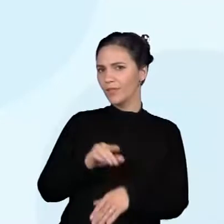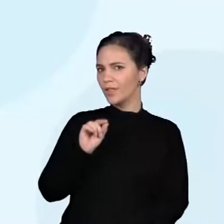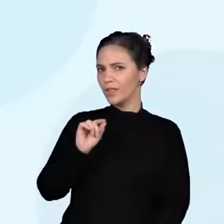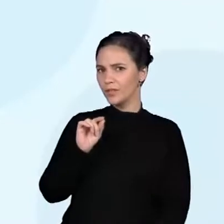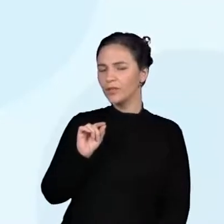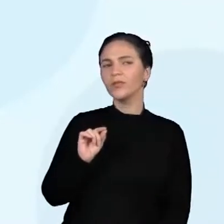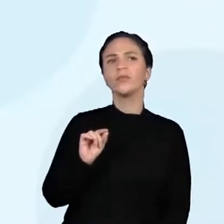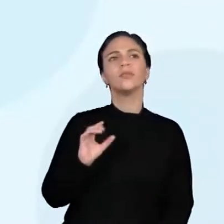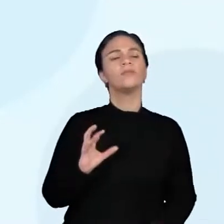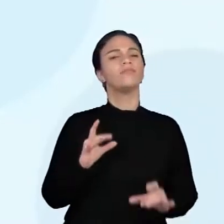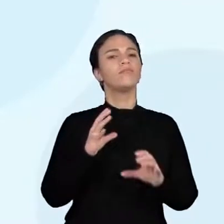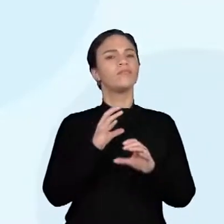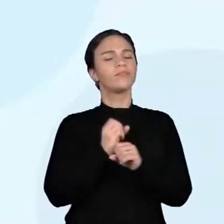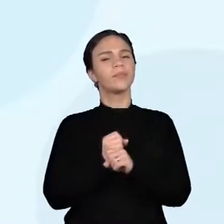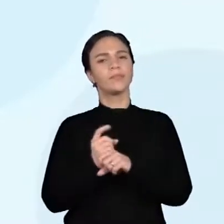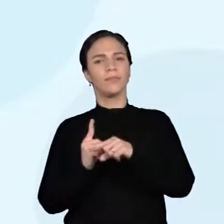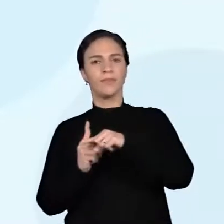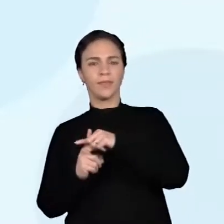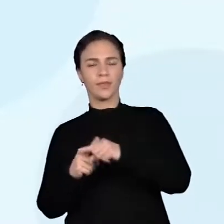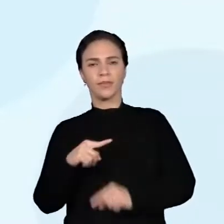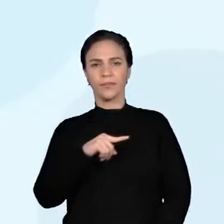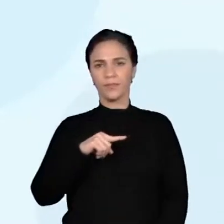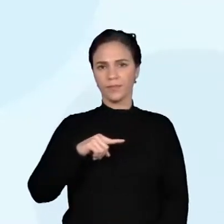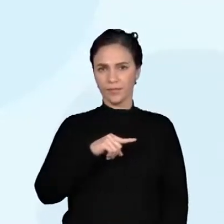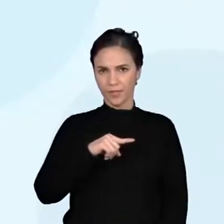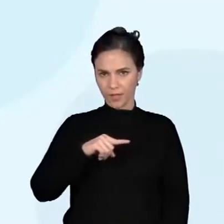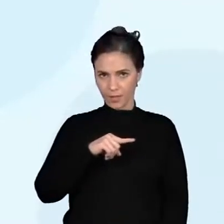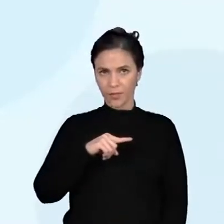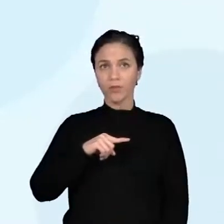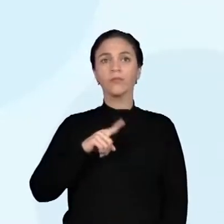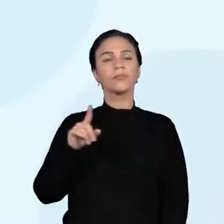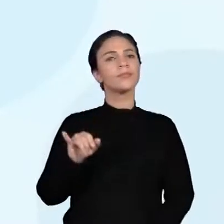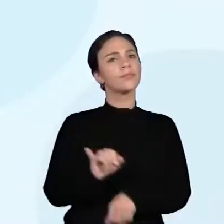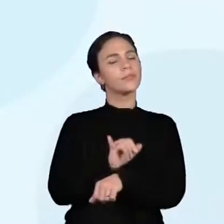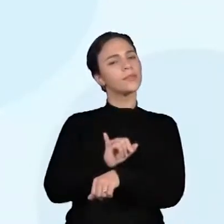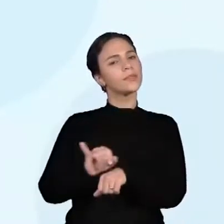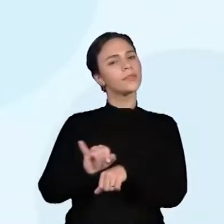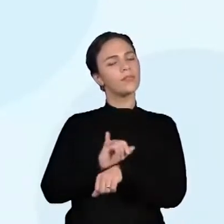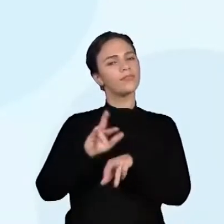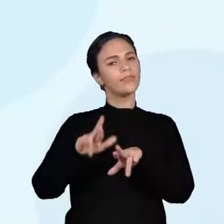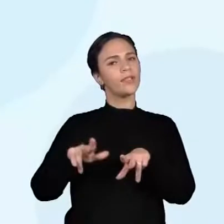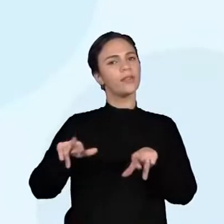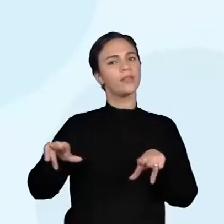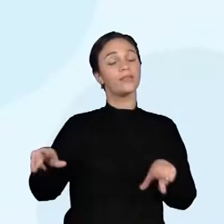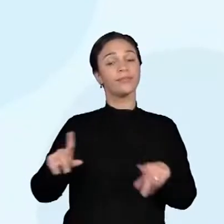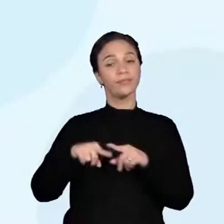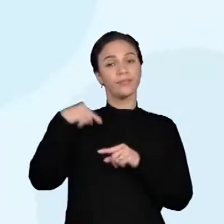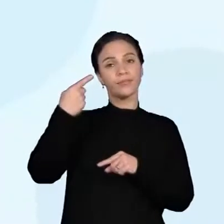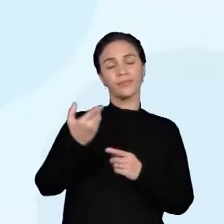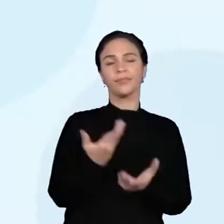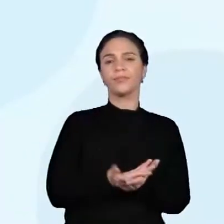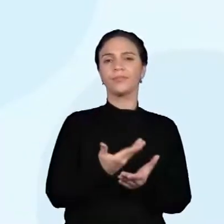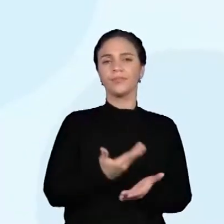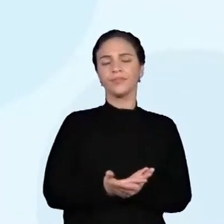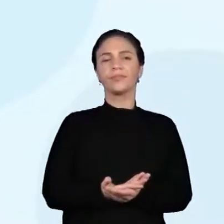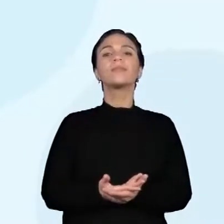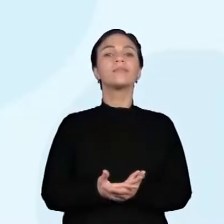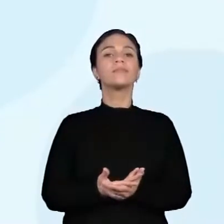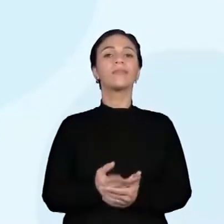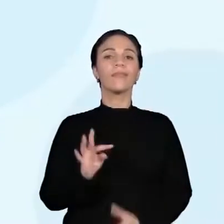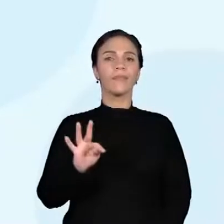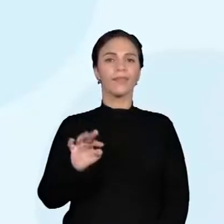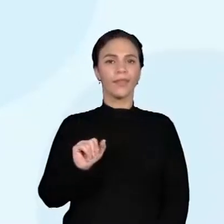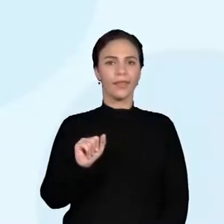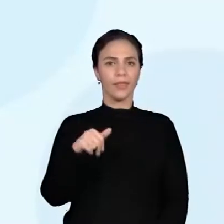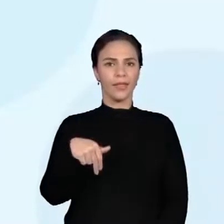fatos fundamentais da adição e da subtração utilizando diversas estratégias. E para a próxima aula, eu tenho o Tangram